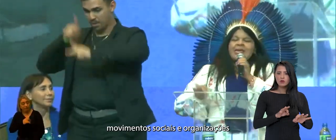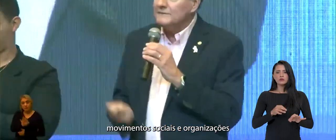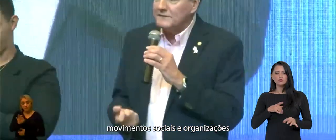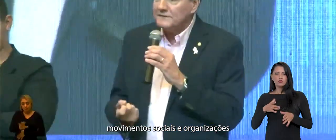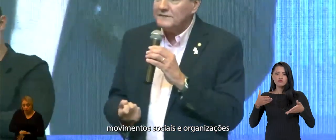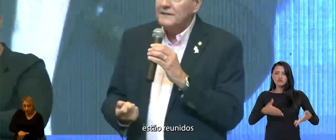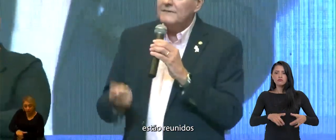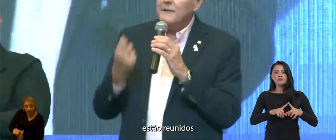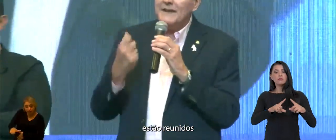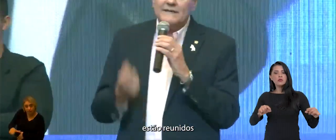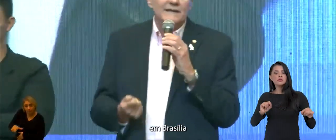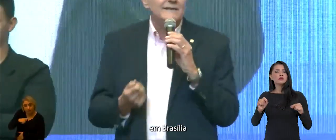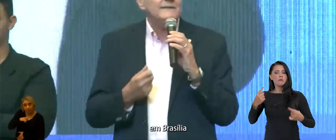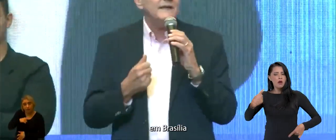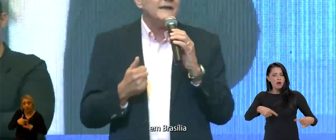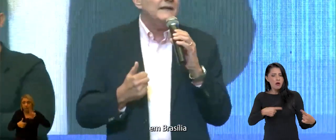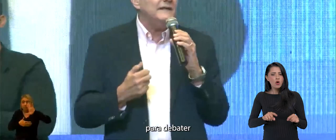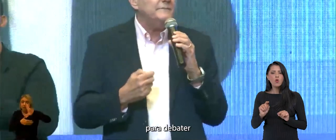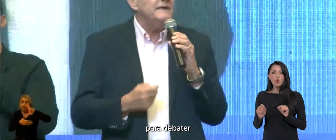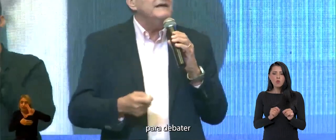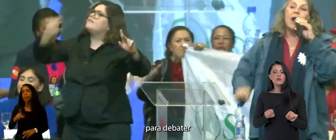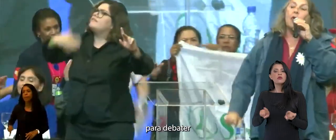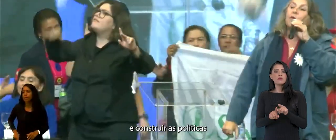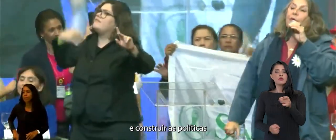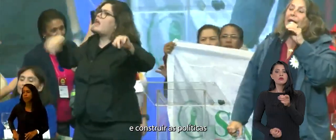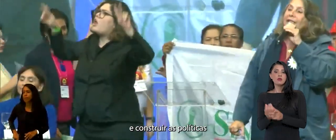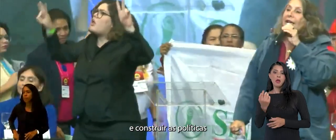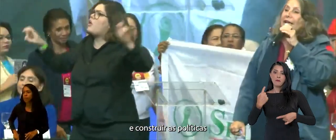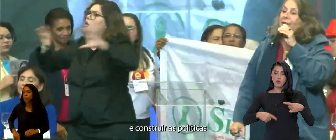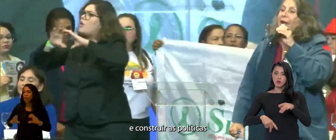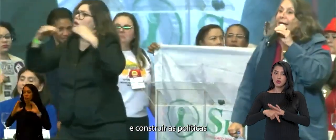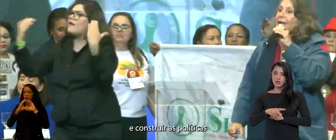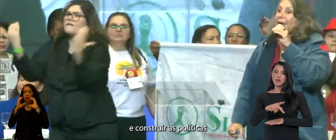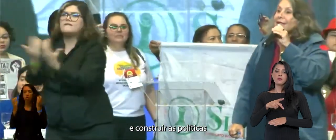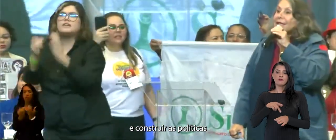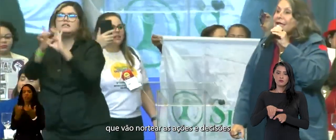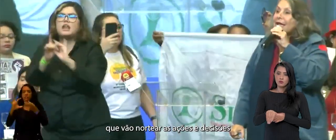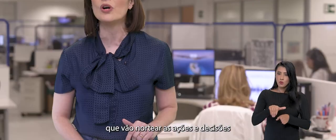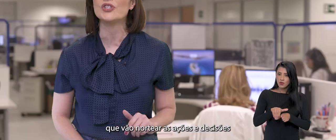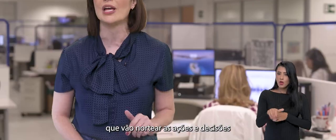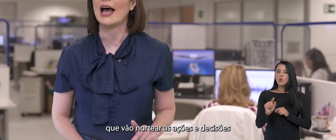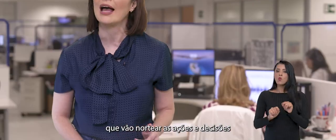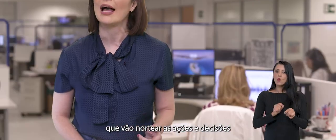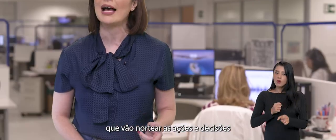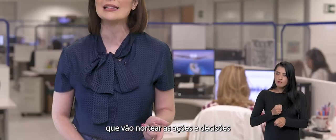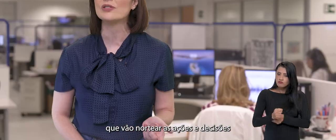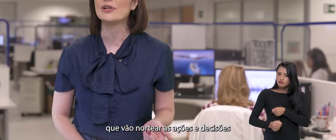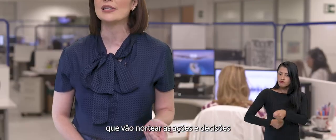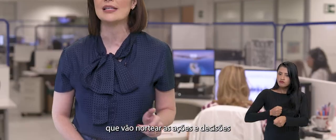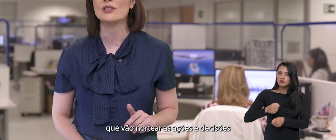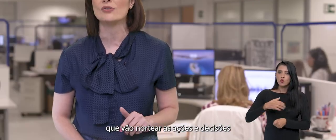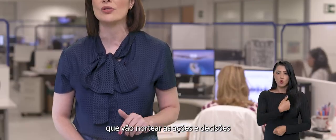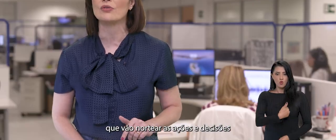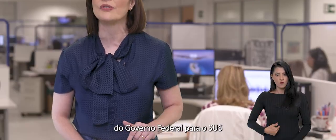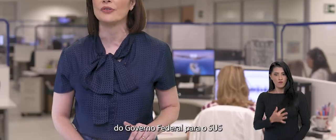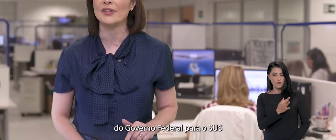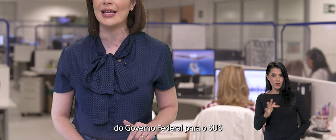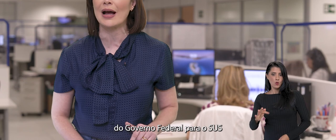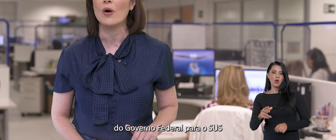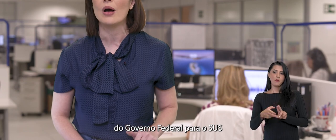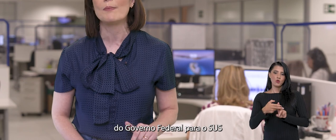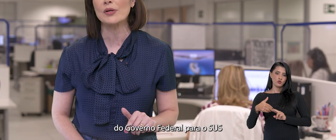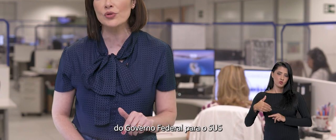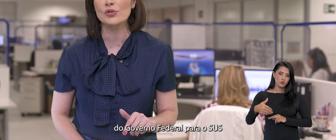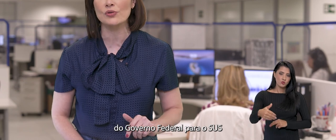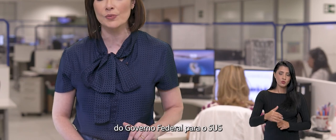organizações estão reunidos em Brasília para debater e construir as políticas que vão nortear as ações e decisões do governo